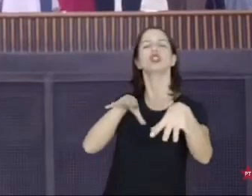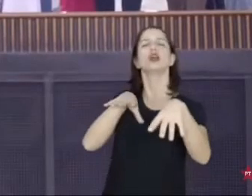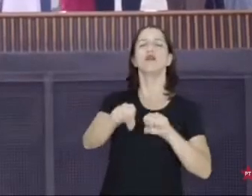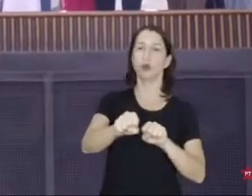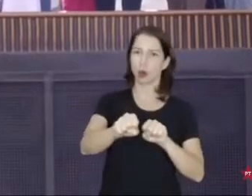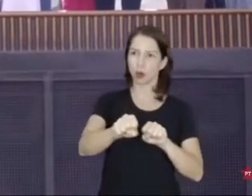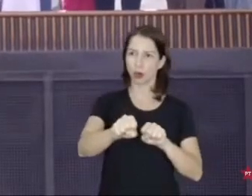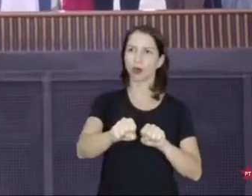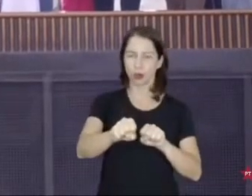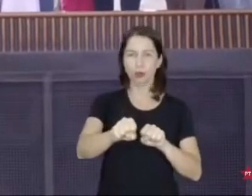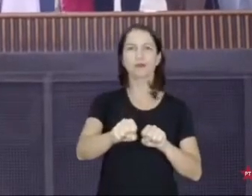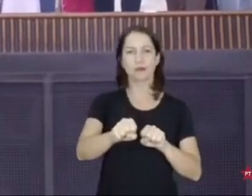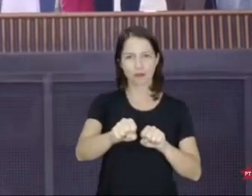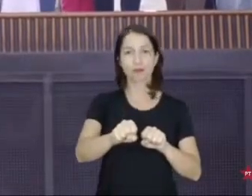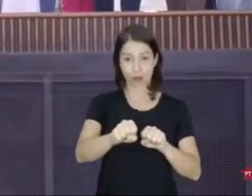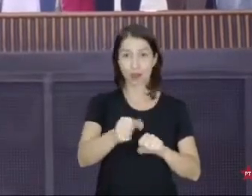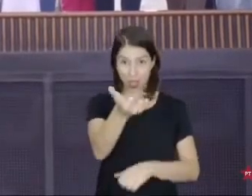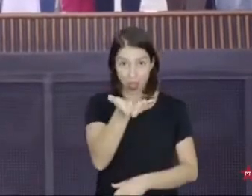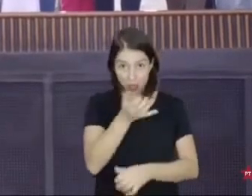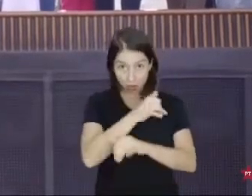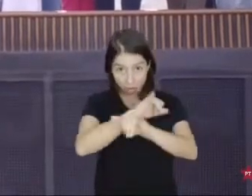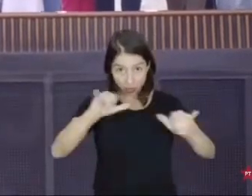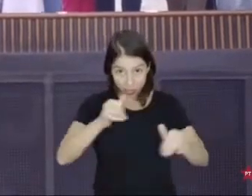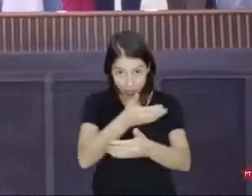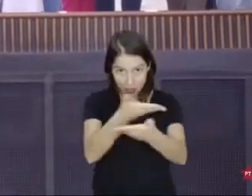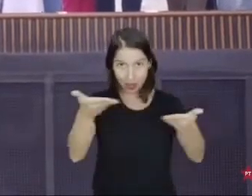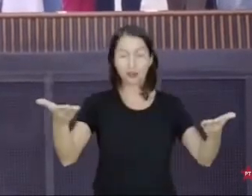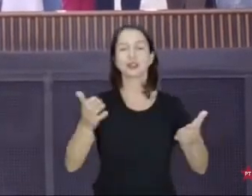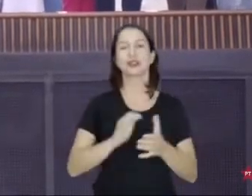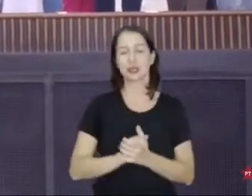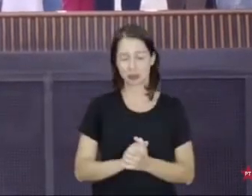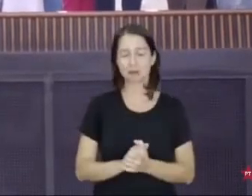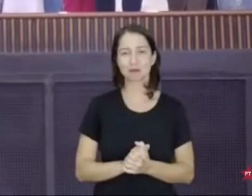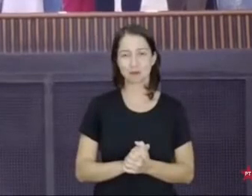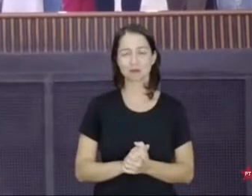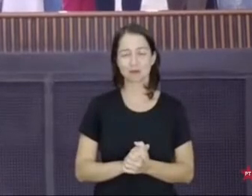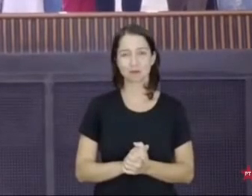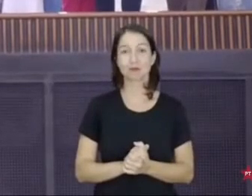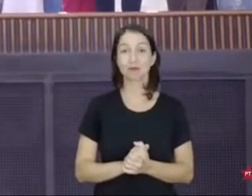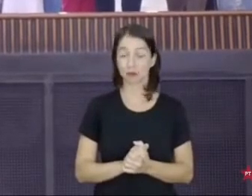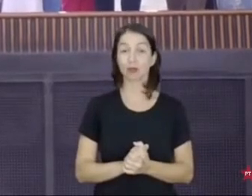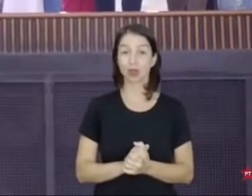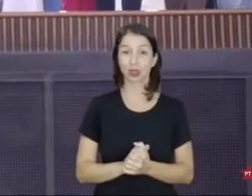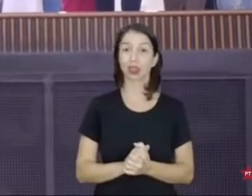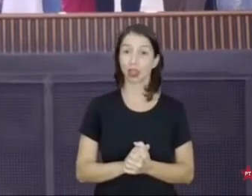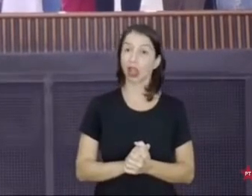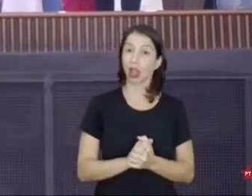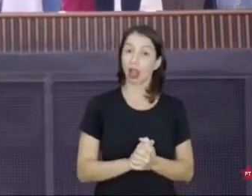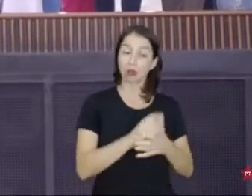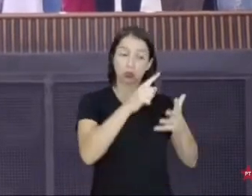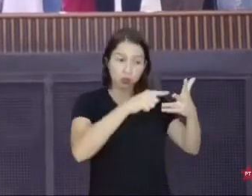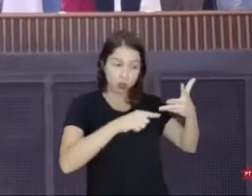quero dizer para vocês que nós já tivemos algumas coisas que nós